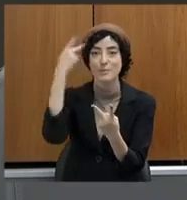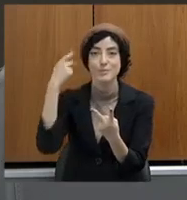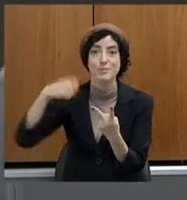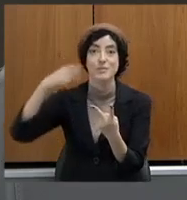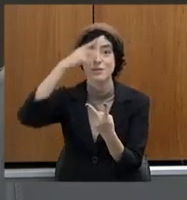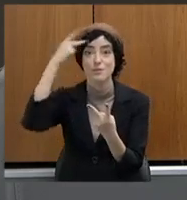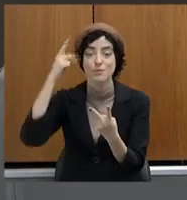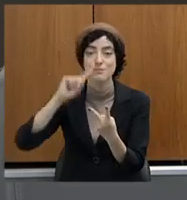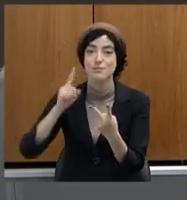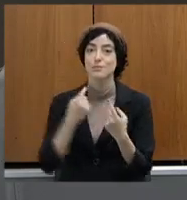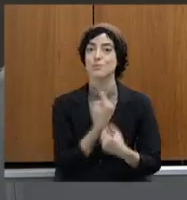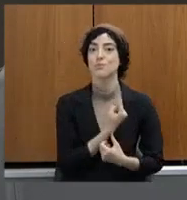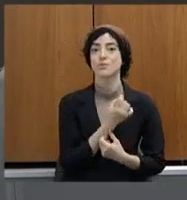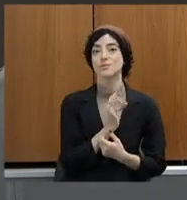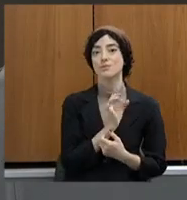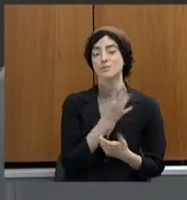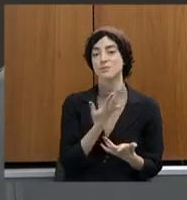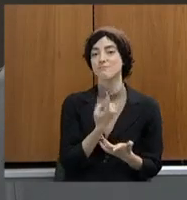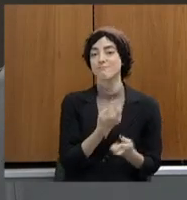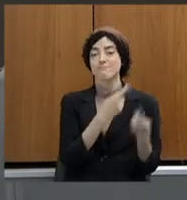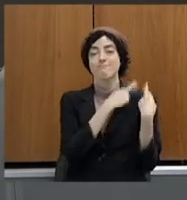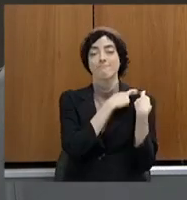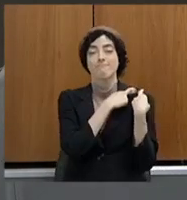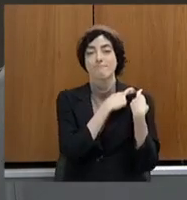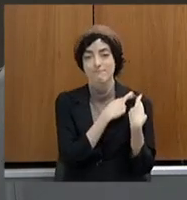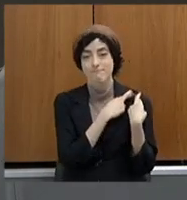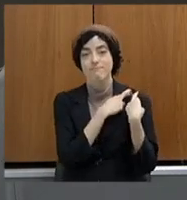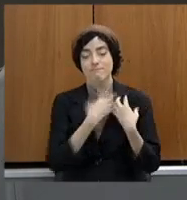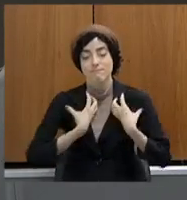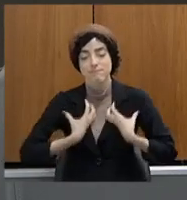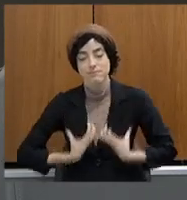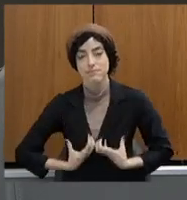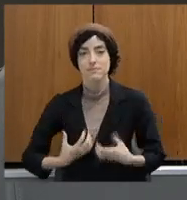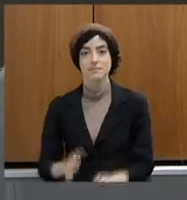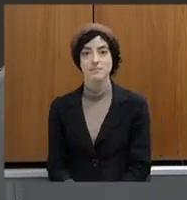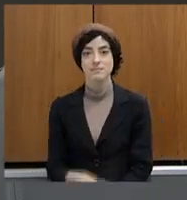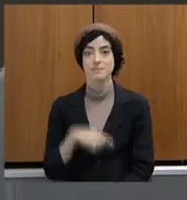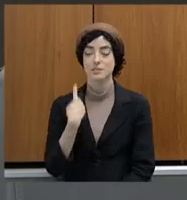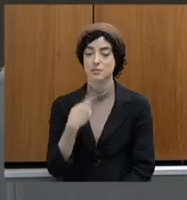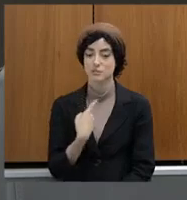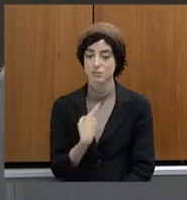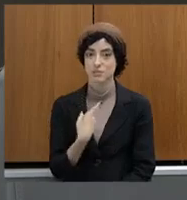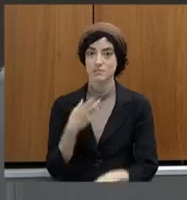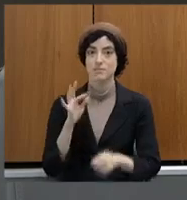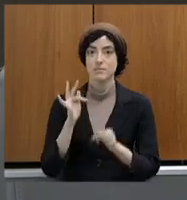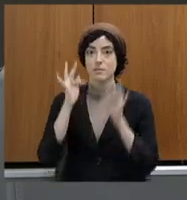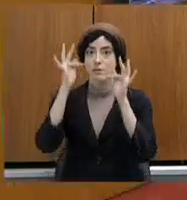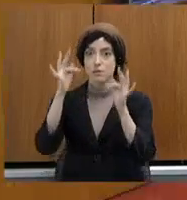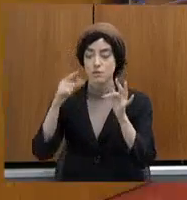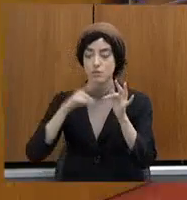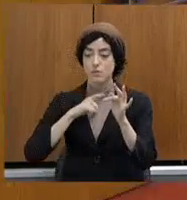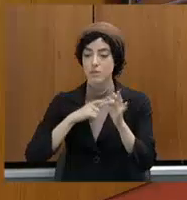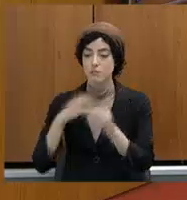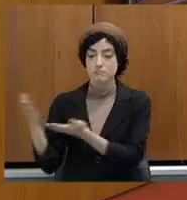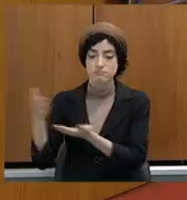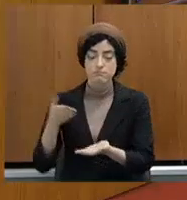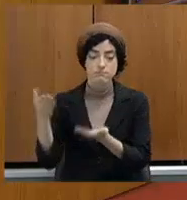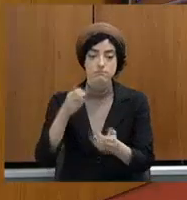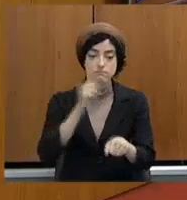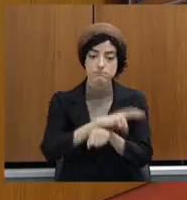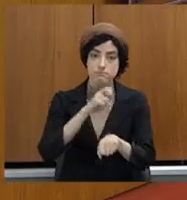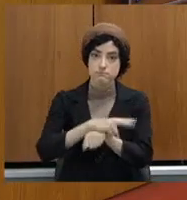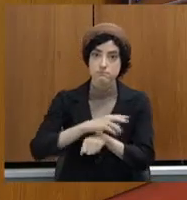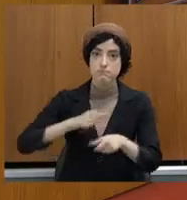Fazenda, junto à CEPLAG, a necessidade que a gente convoque o maior número possível de futuros policiais. Muito obrigado,